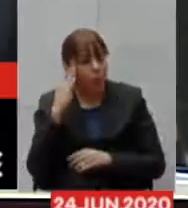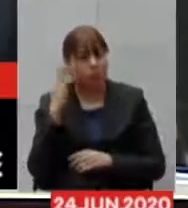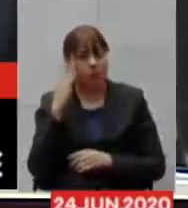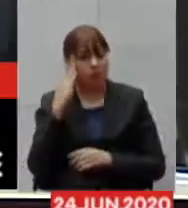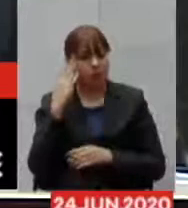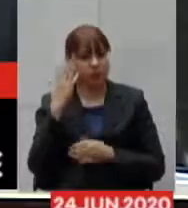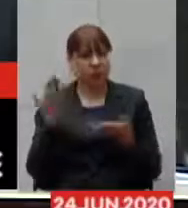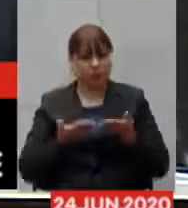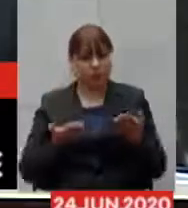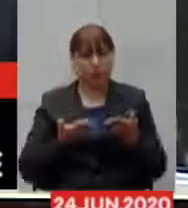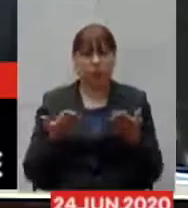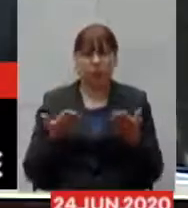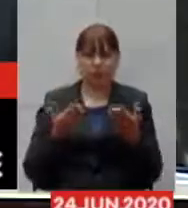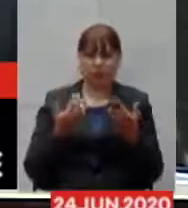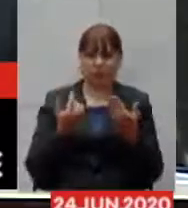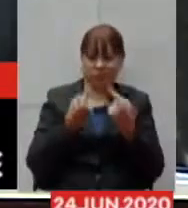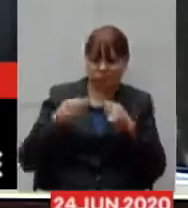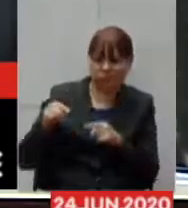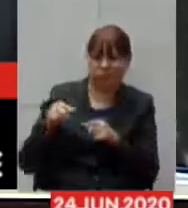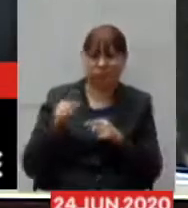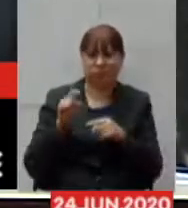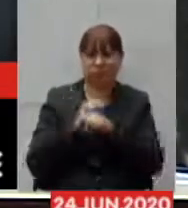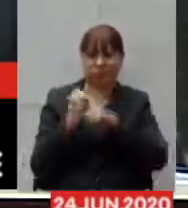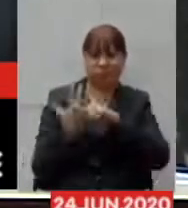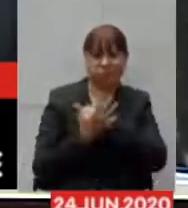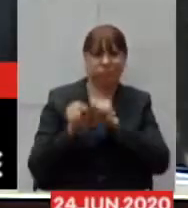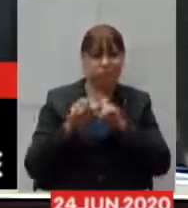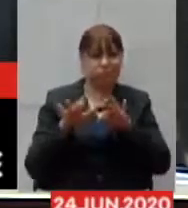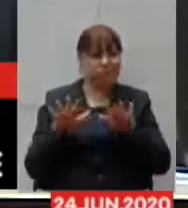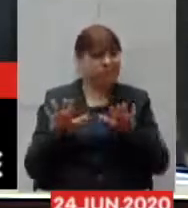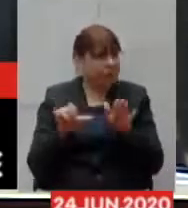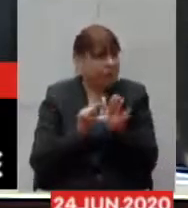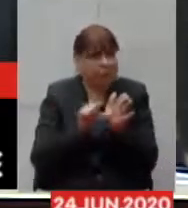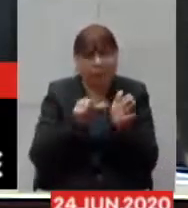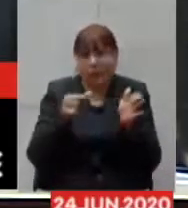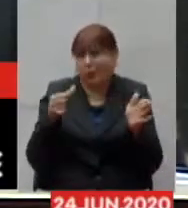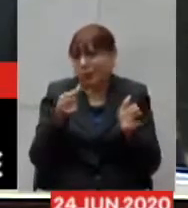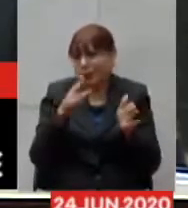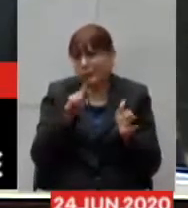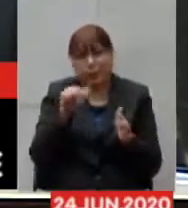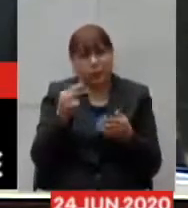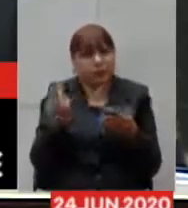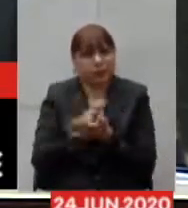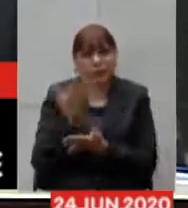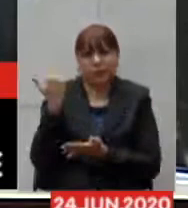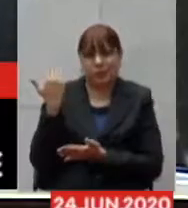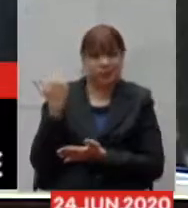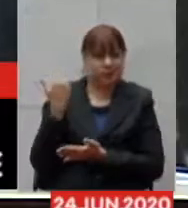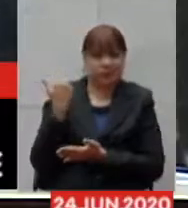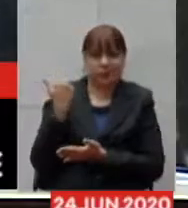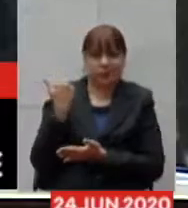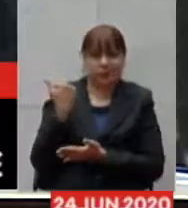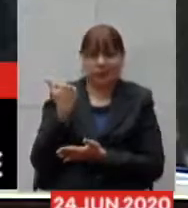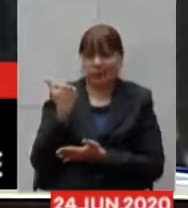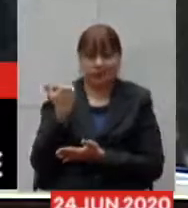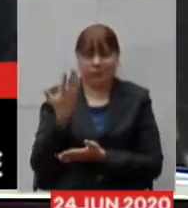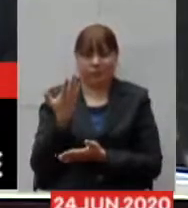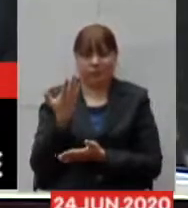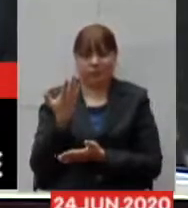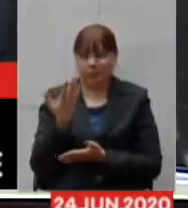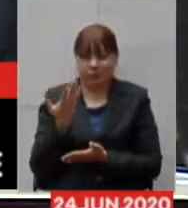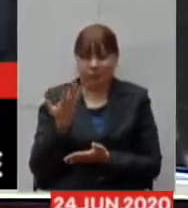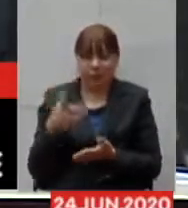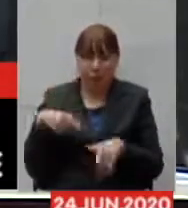o enfrentamento dessa pandemia é algo inédito nós trocamos a roda do carro com o carro andando